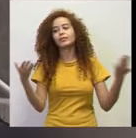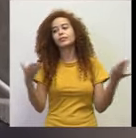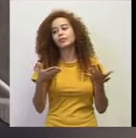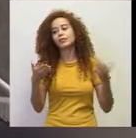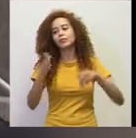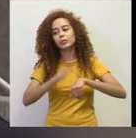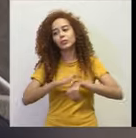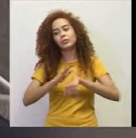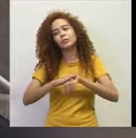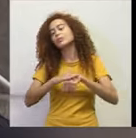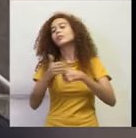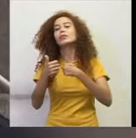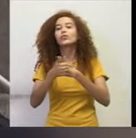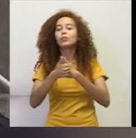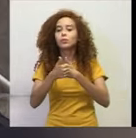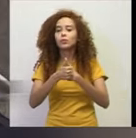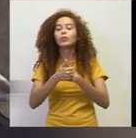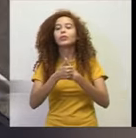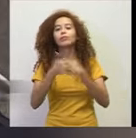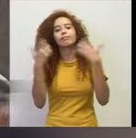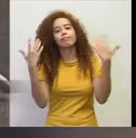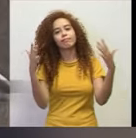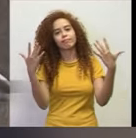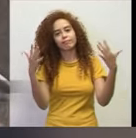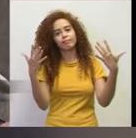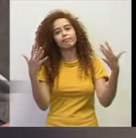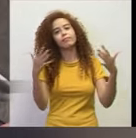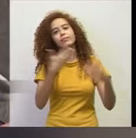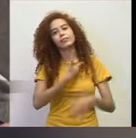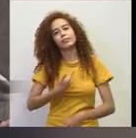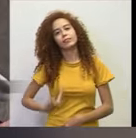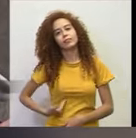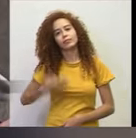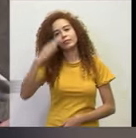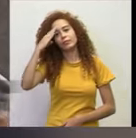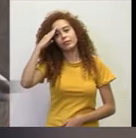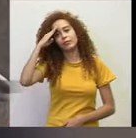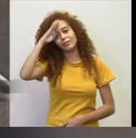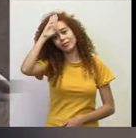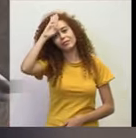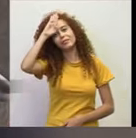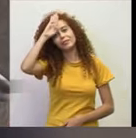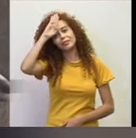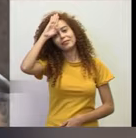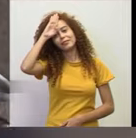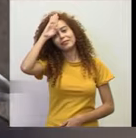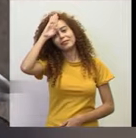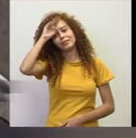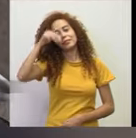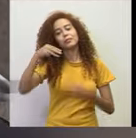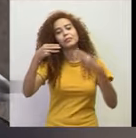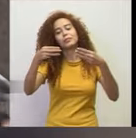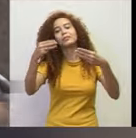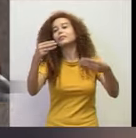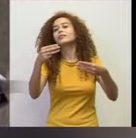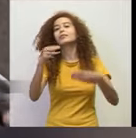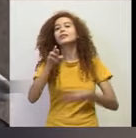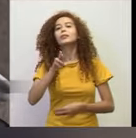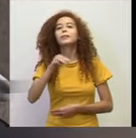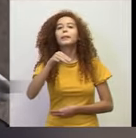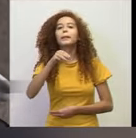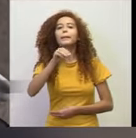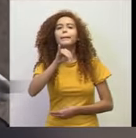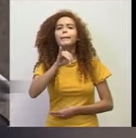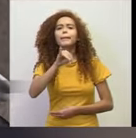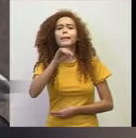venho aqui a essa plenária para parabenizar o governo Bolsonaro, na pessoa do ministro Milton Ribeiro e de todos os